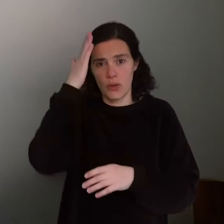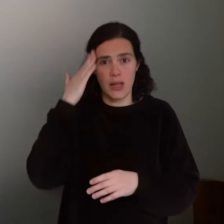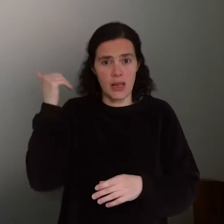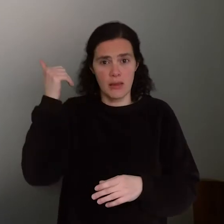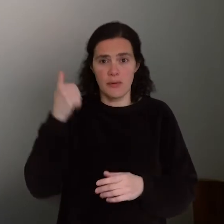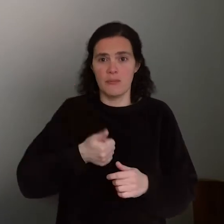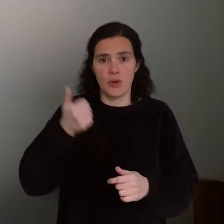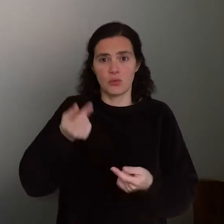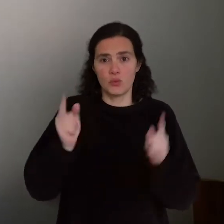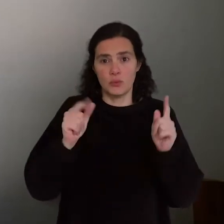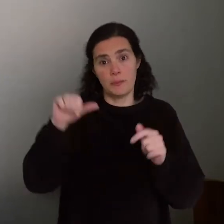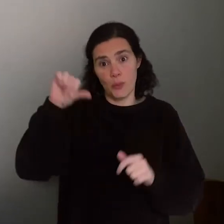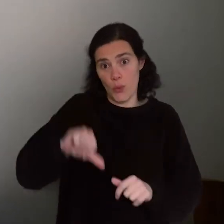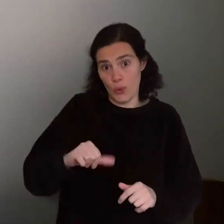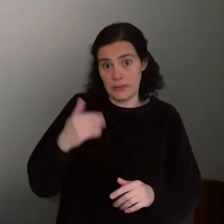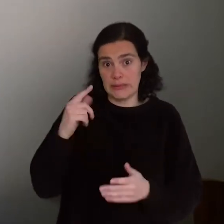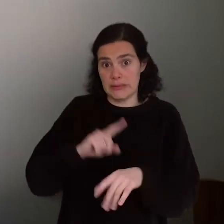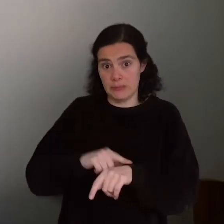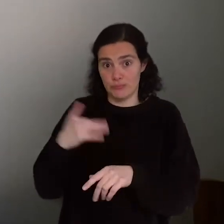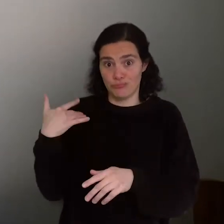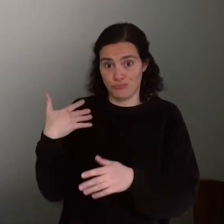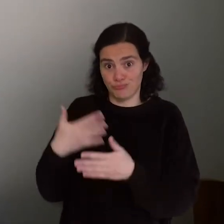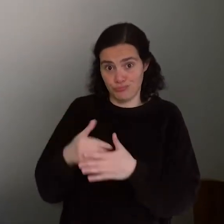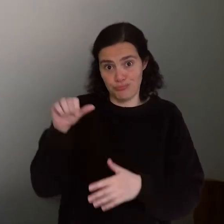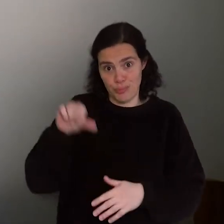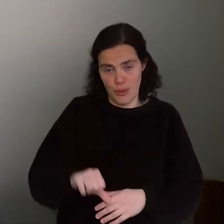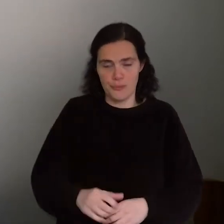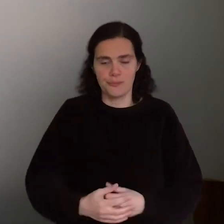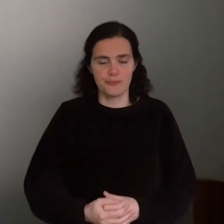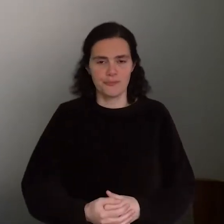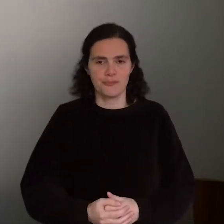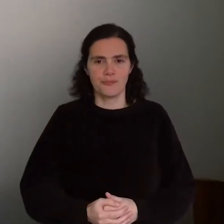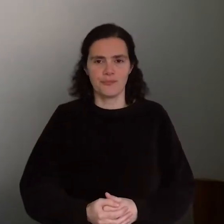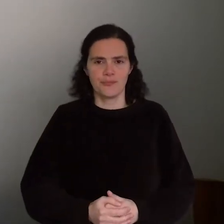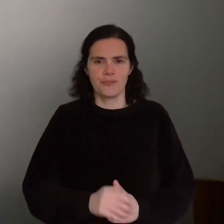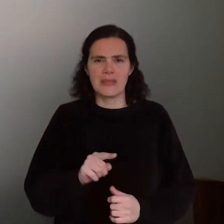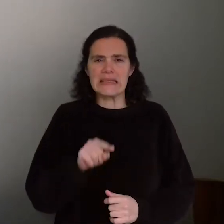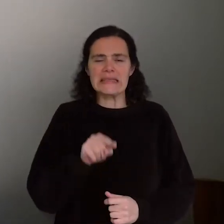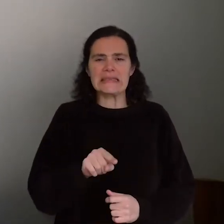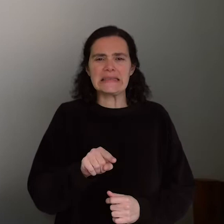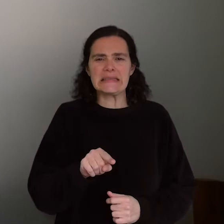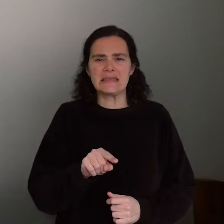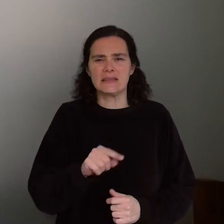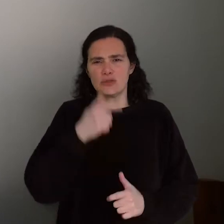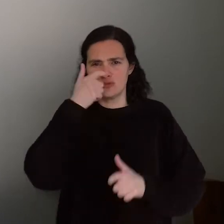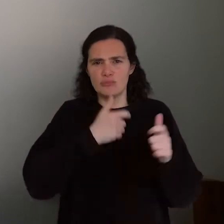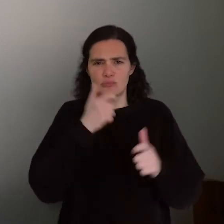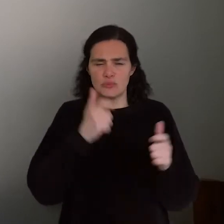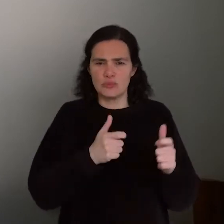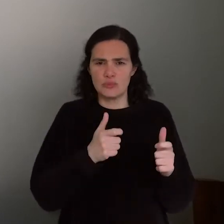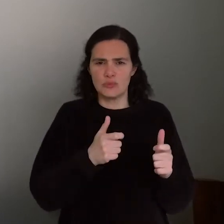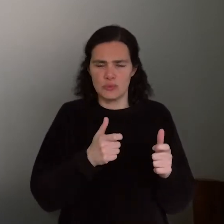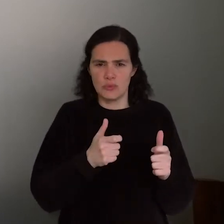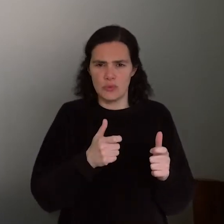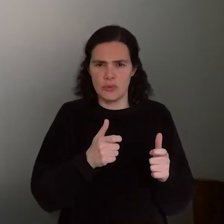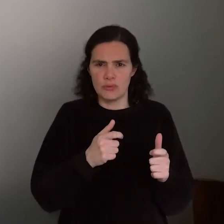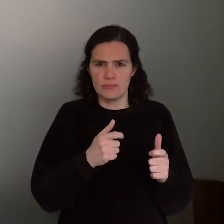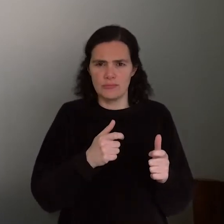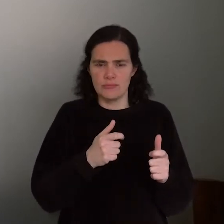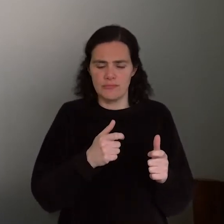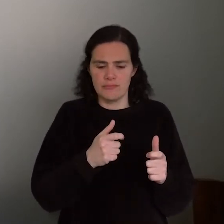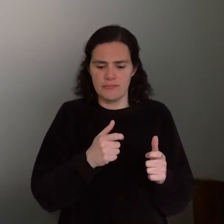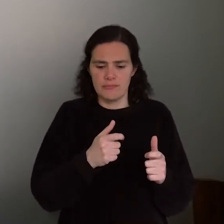coisa piorou nos últimos tempos e, portanto, aquilo que empurrava as pessoas para